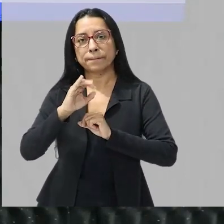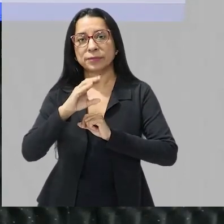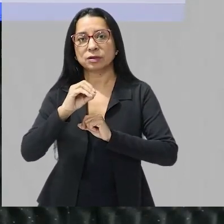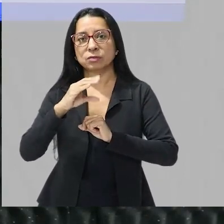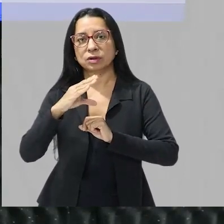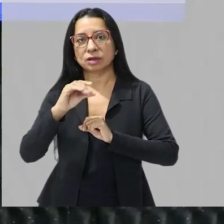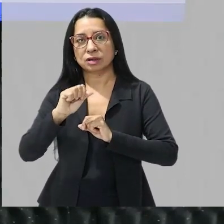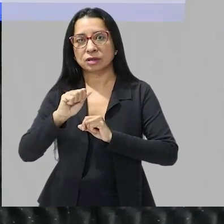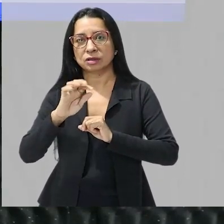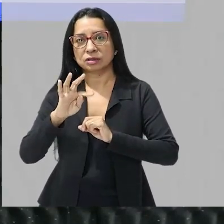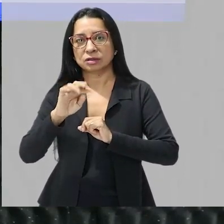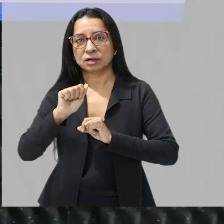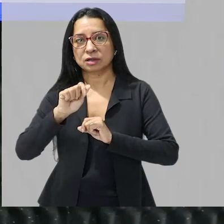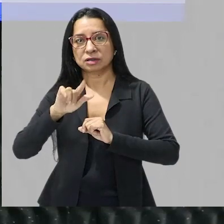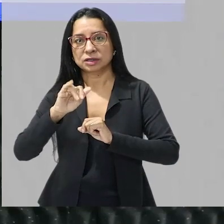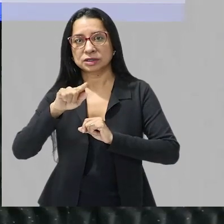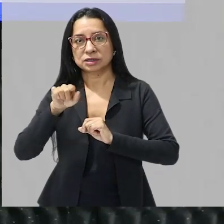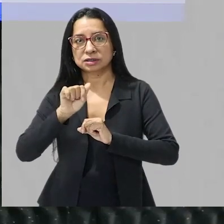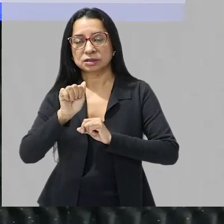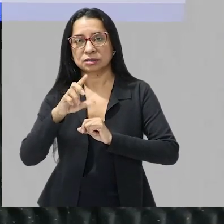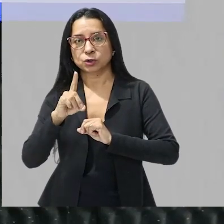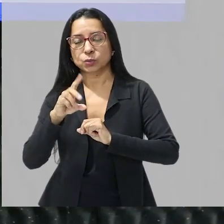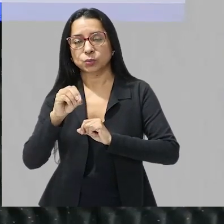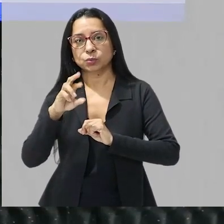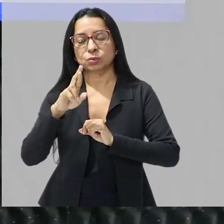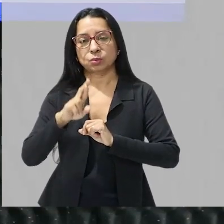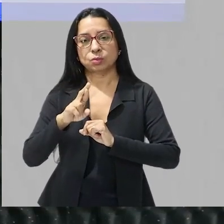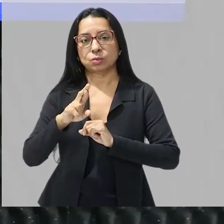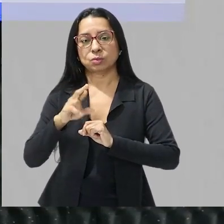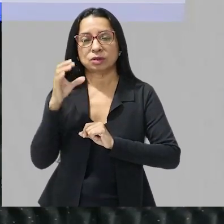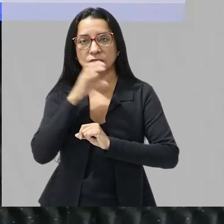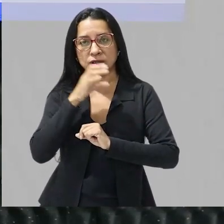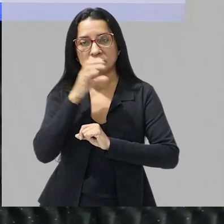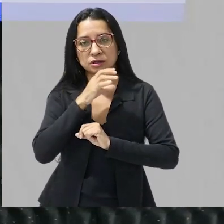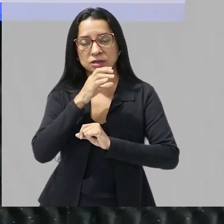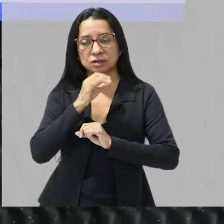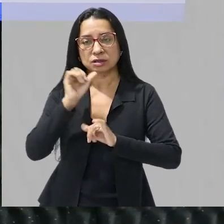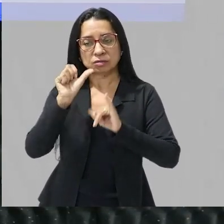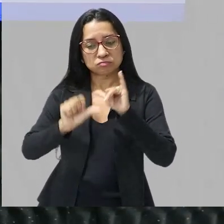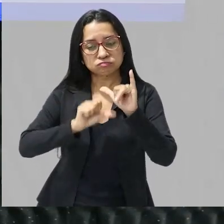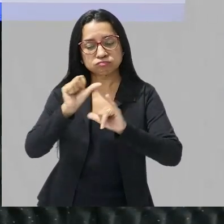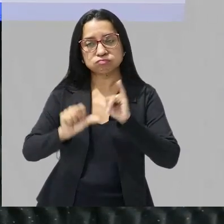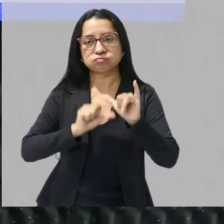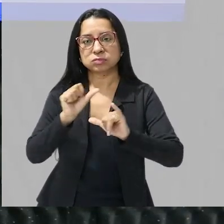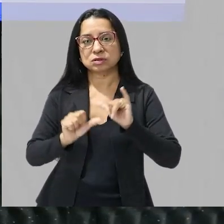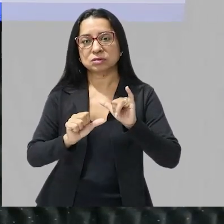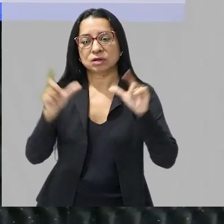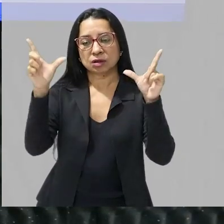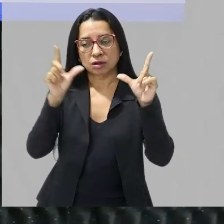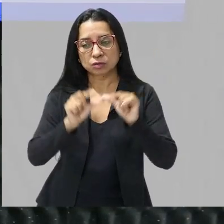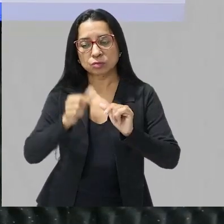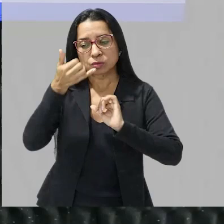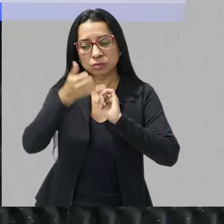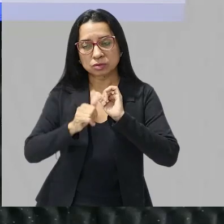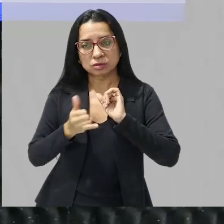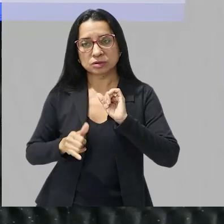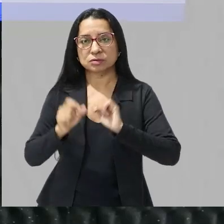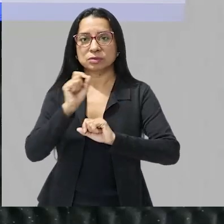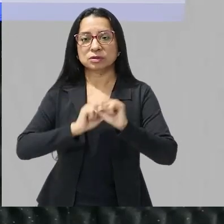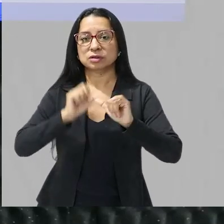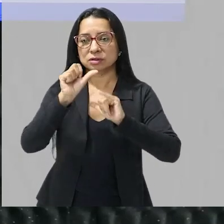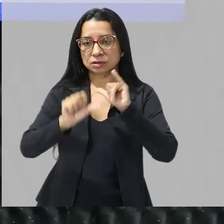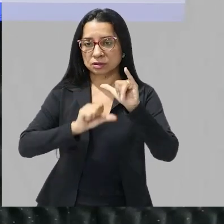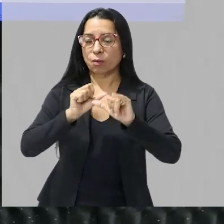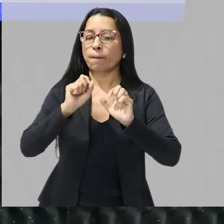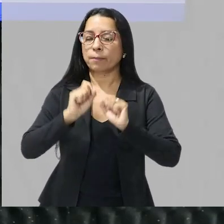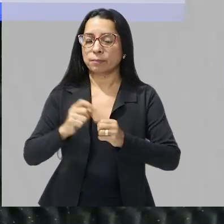quer dizer que ele acelera a velocidade da reação química e diminui a energia necessária pra que essa reação possa